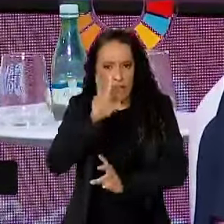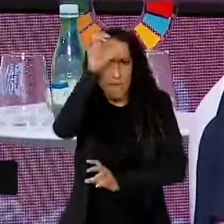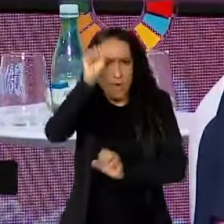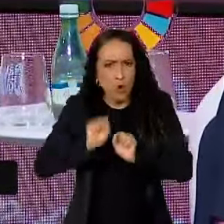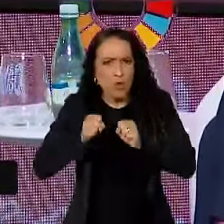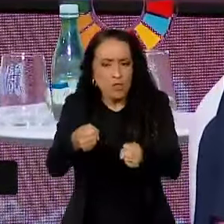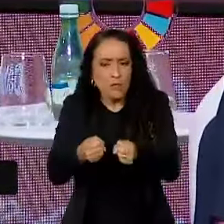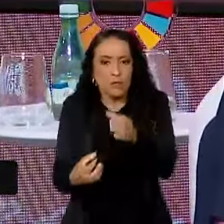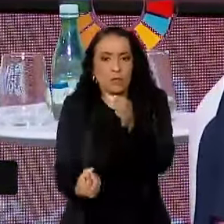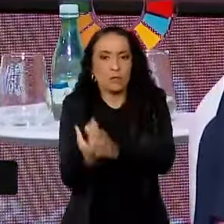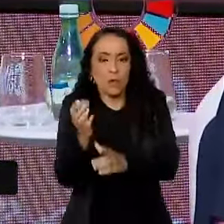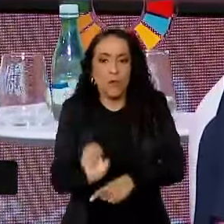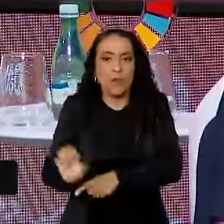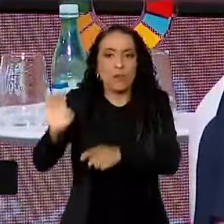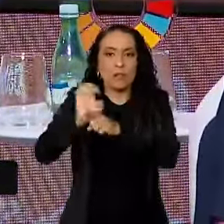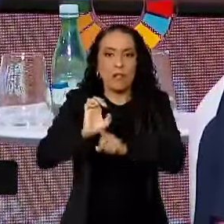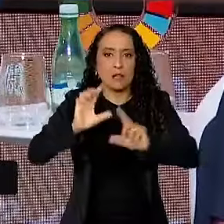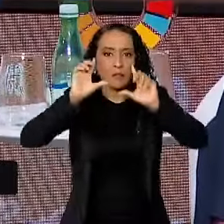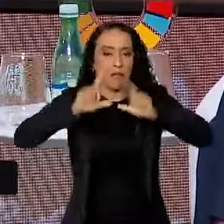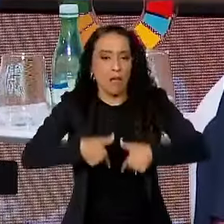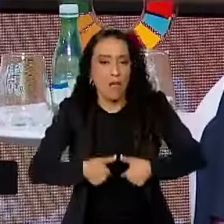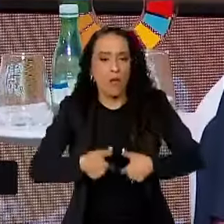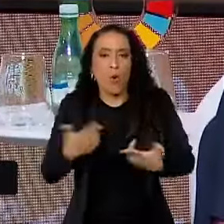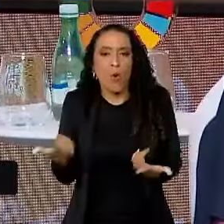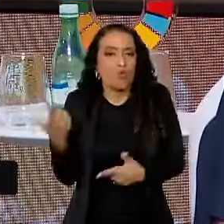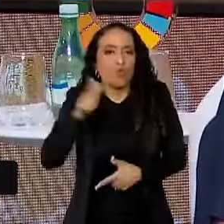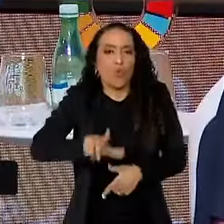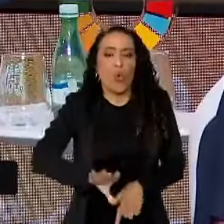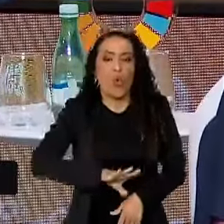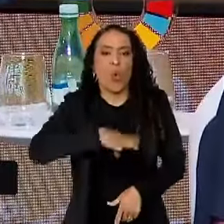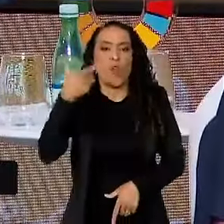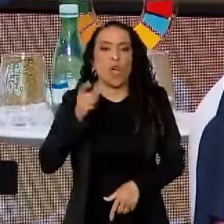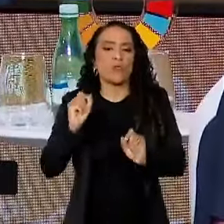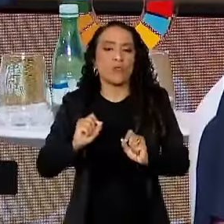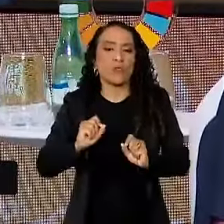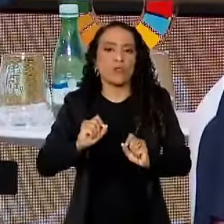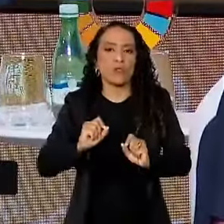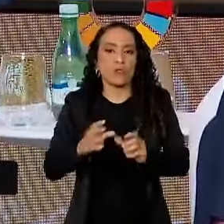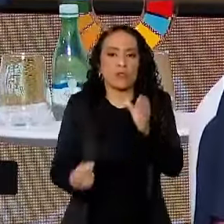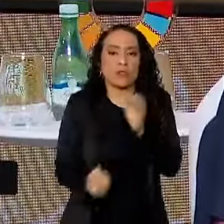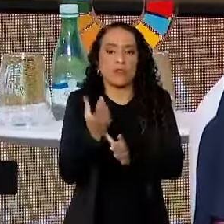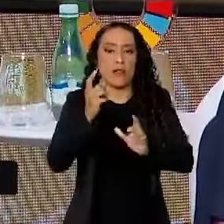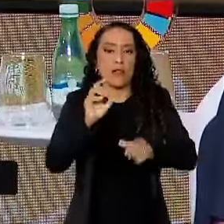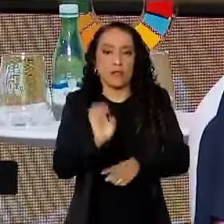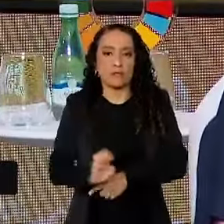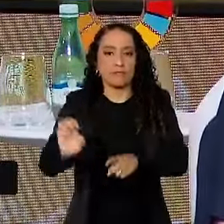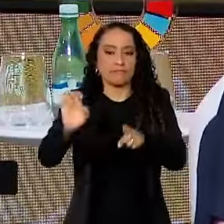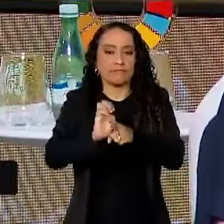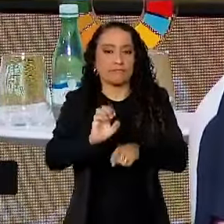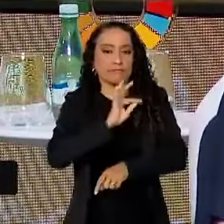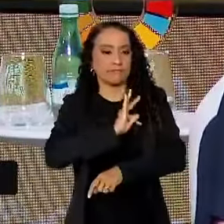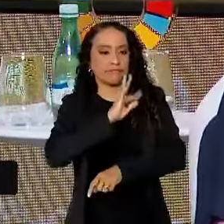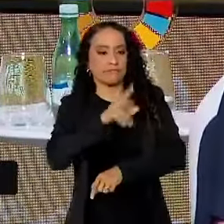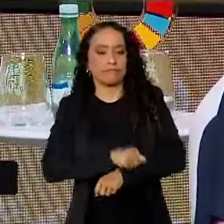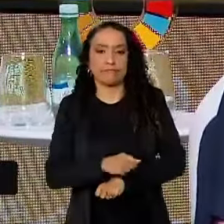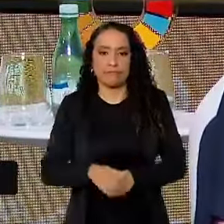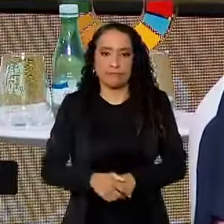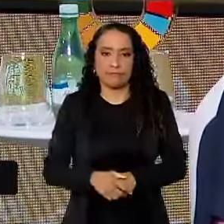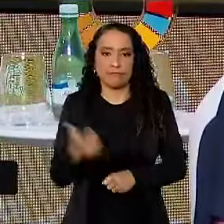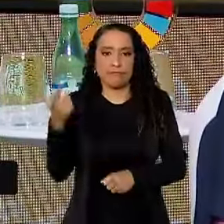para criar o Estado de Israel, a ONU hoje não tem coragem de criar o Estado palestino. A ONU não consegue.